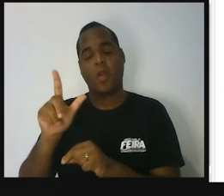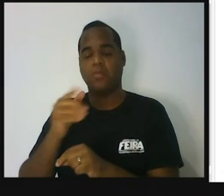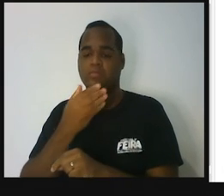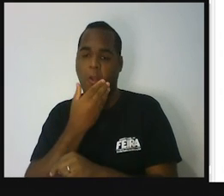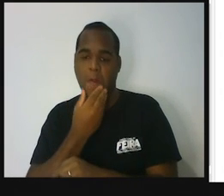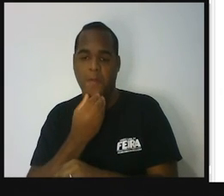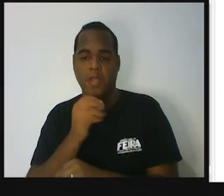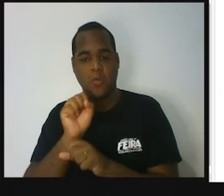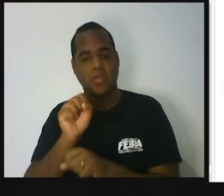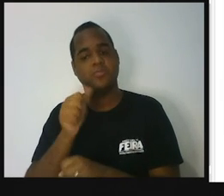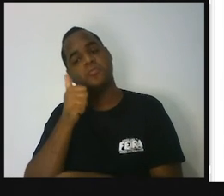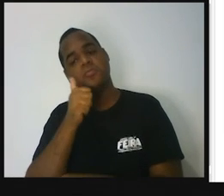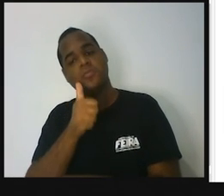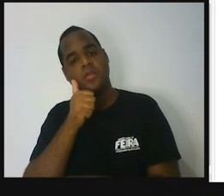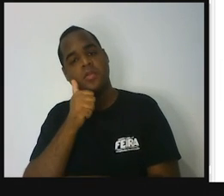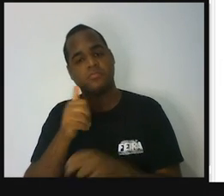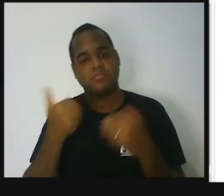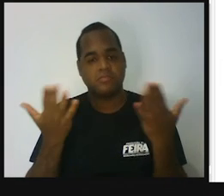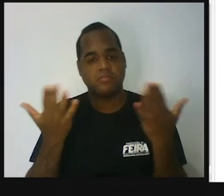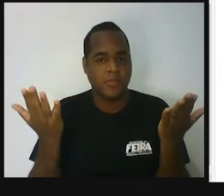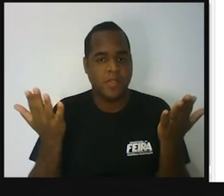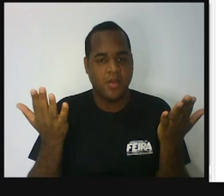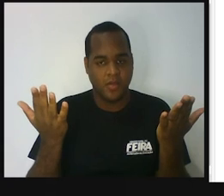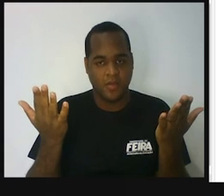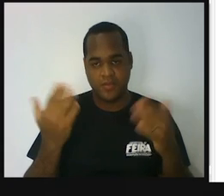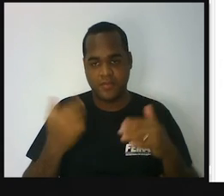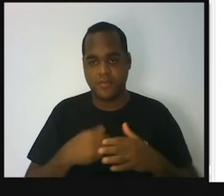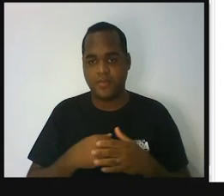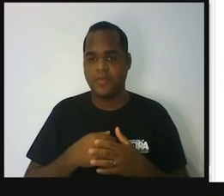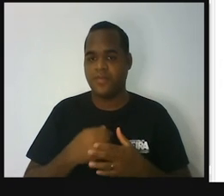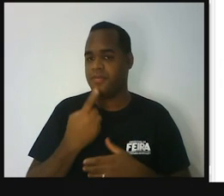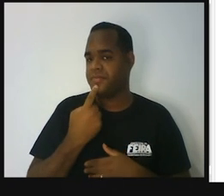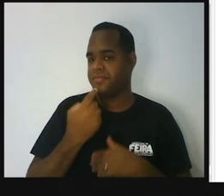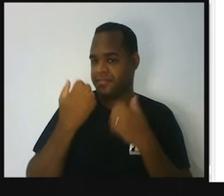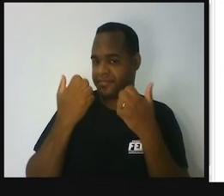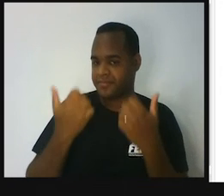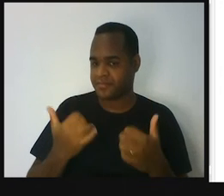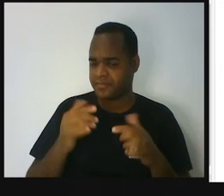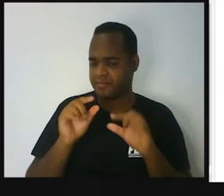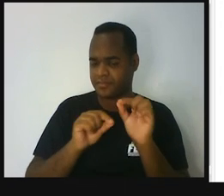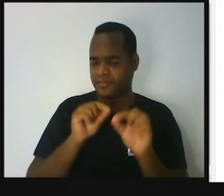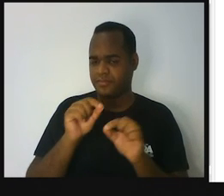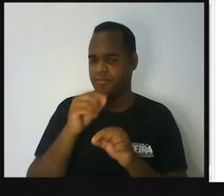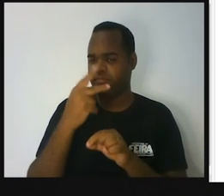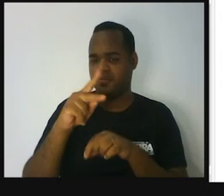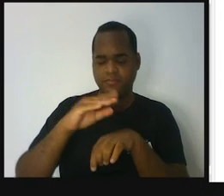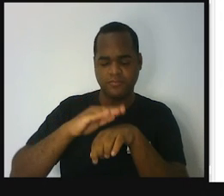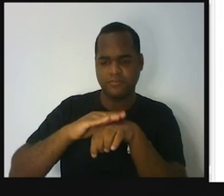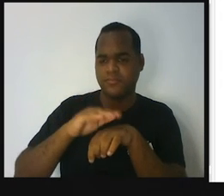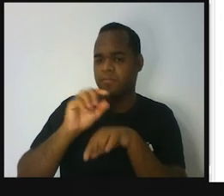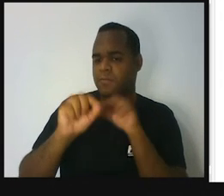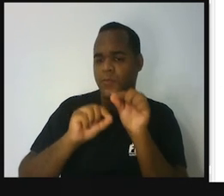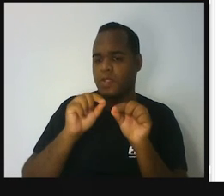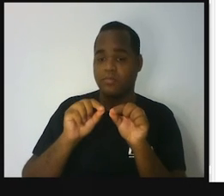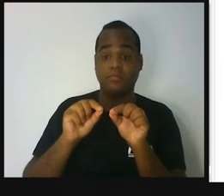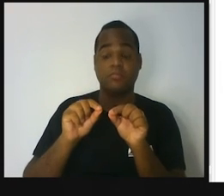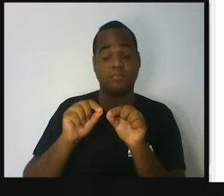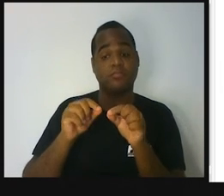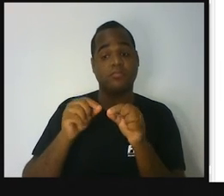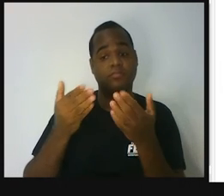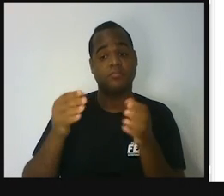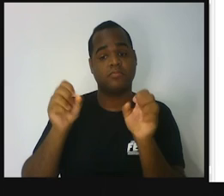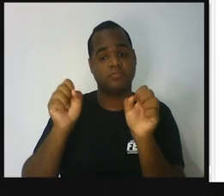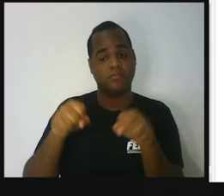menina. Então, com isso que eu acabei de dizer, o que é que você supõe? Que